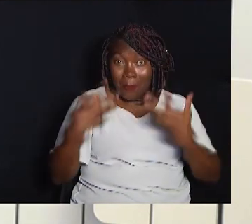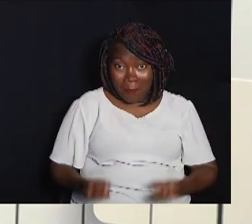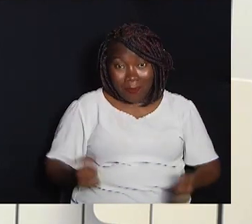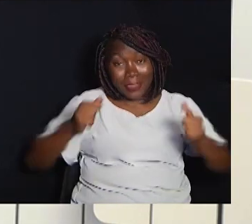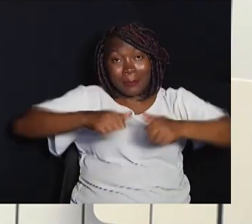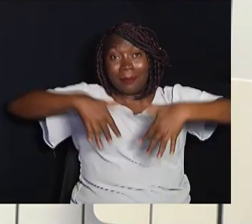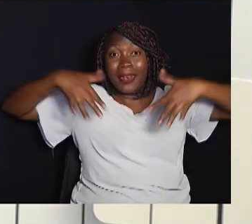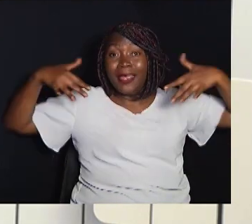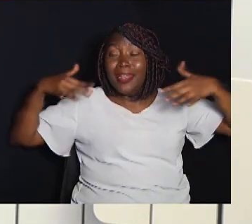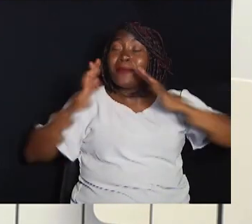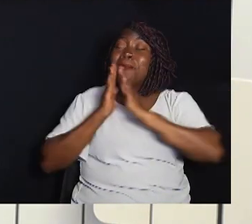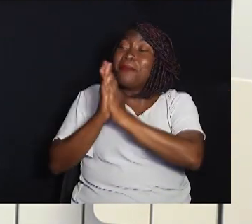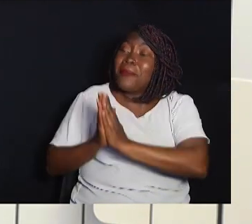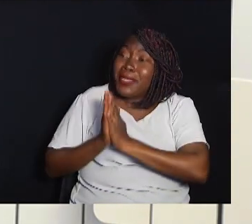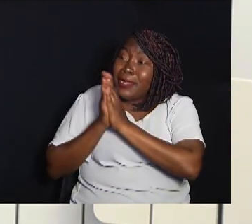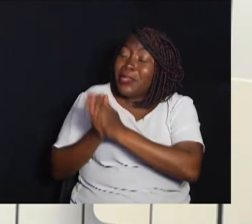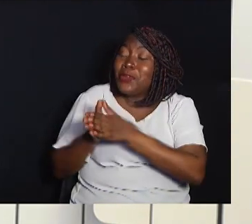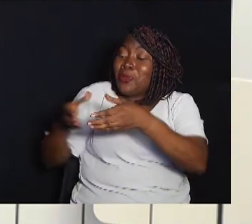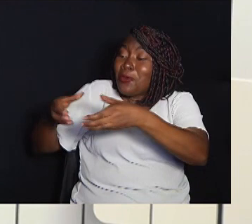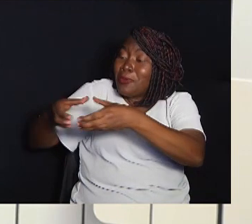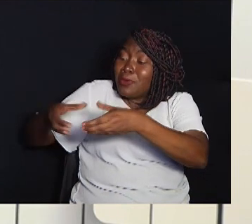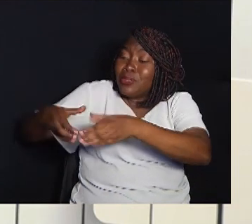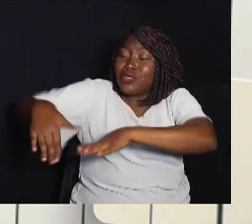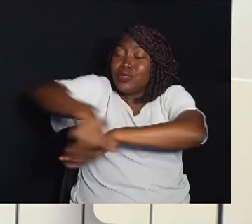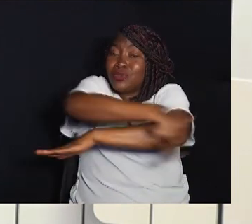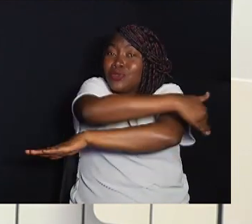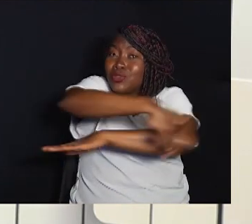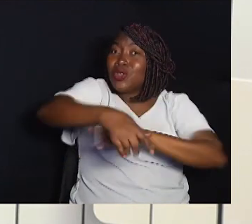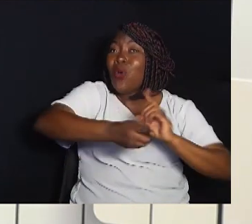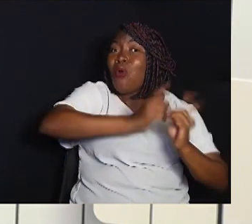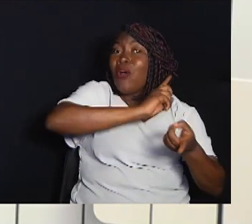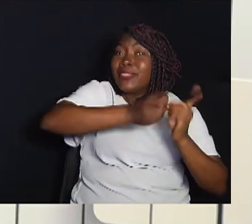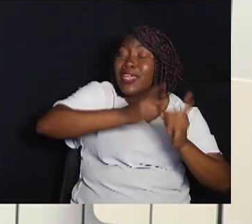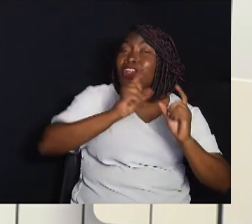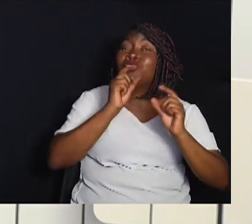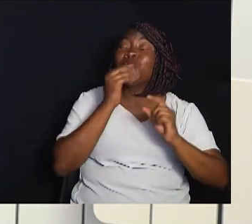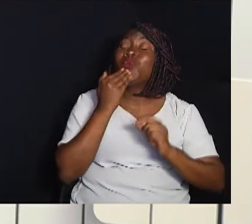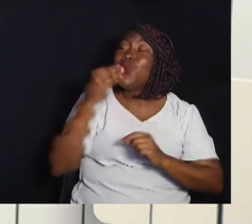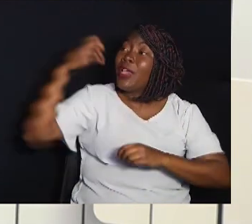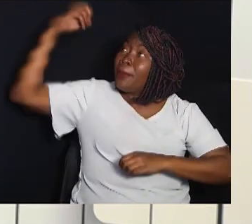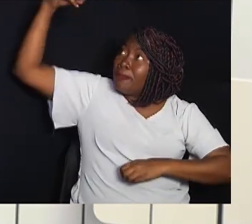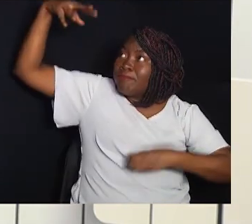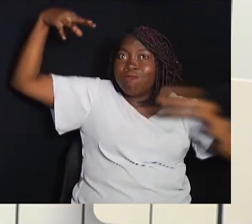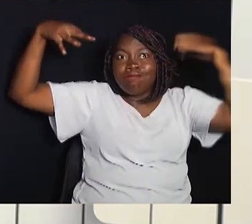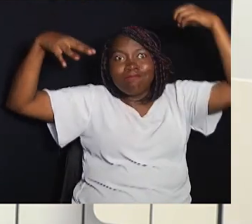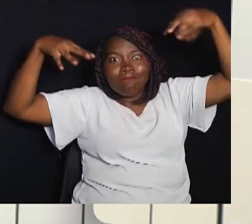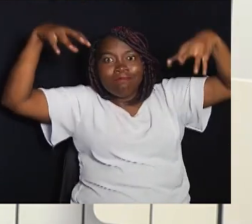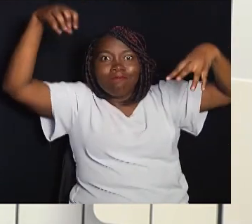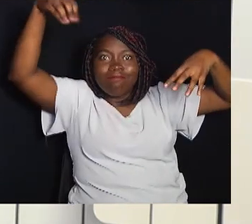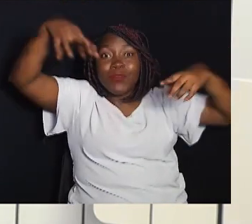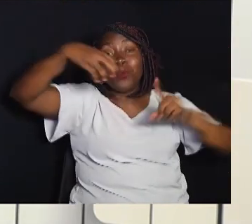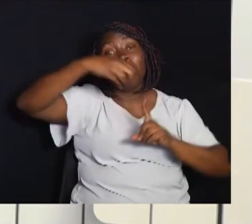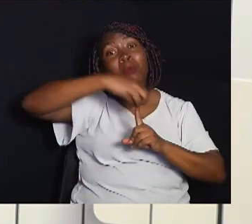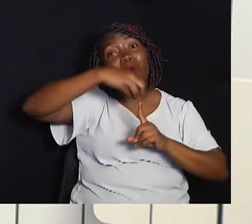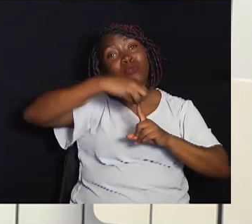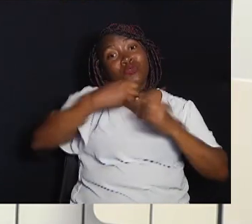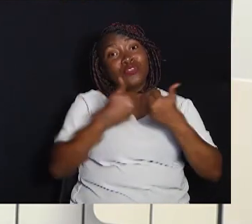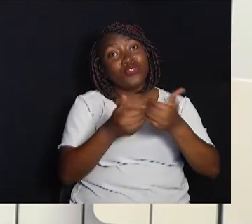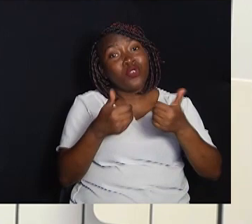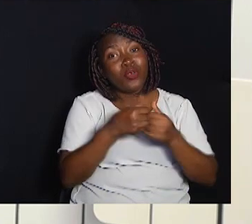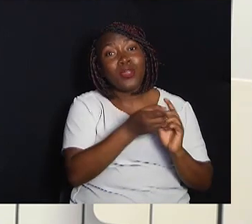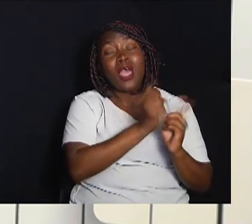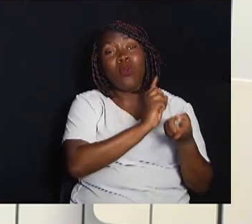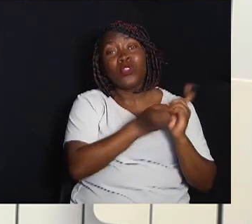ao Departamento de Estradas e Rodagem por iluminação pública em pontos de ônibus da Rodovia Santos